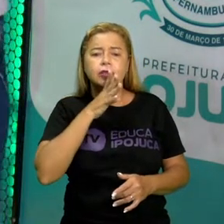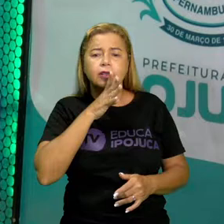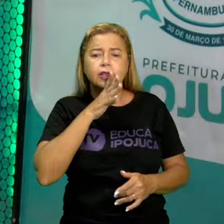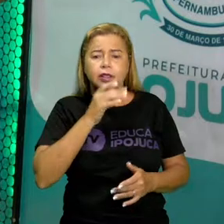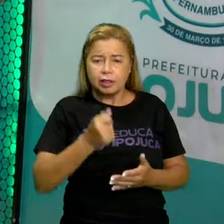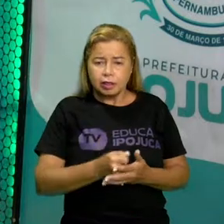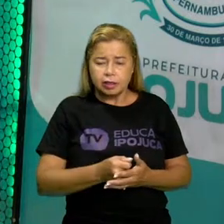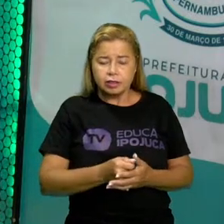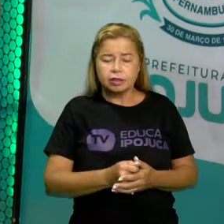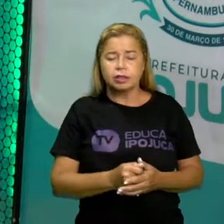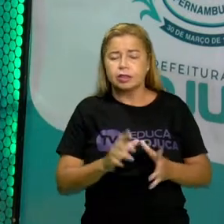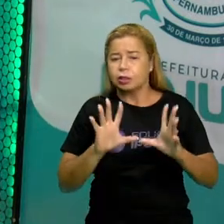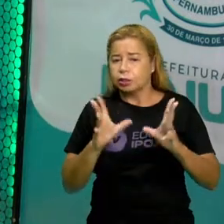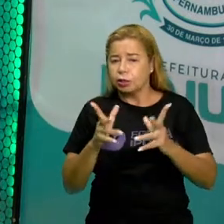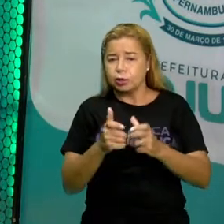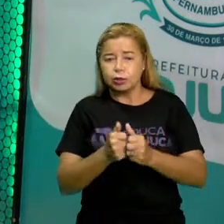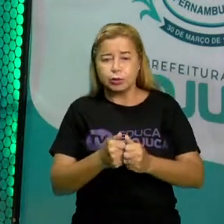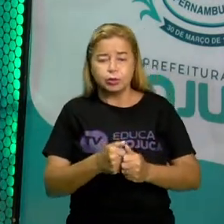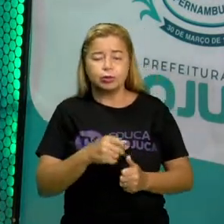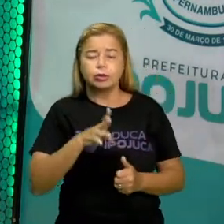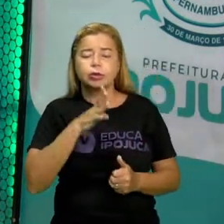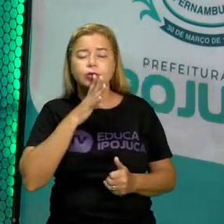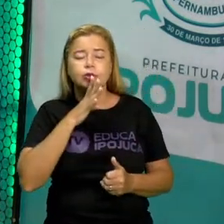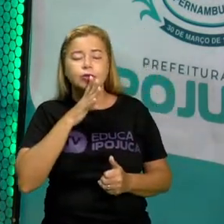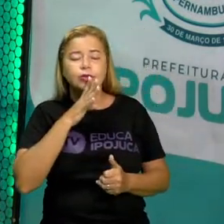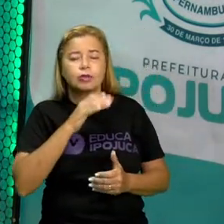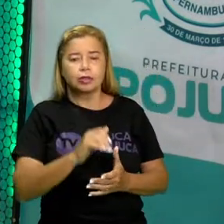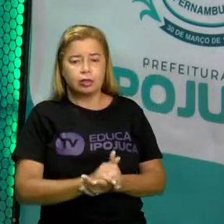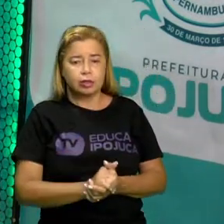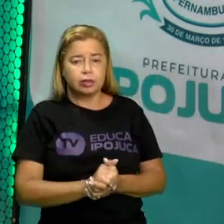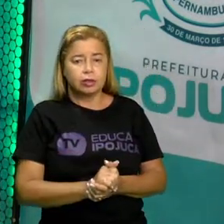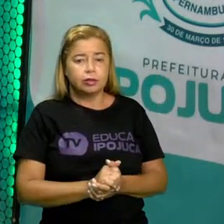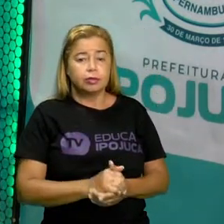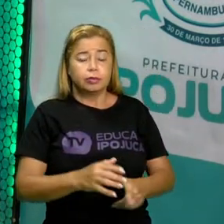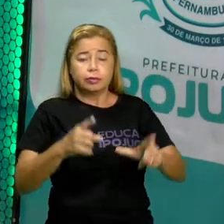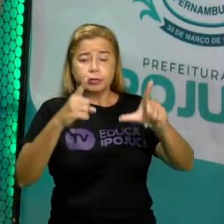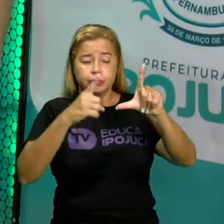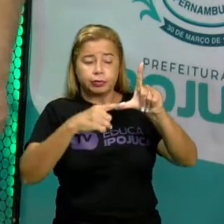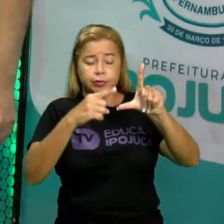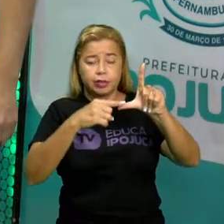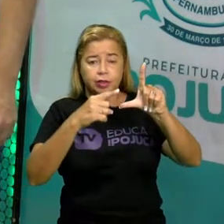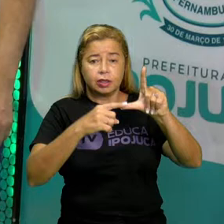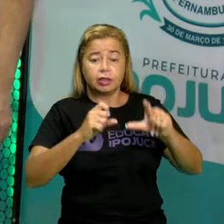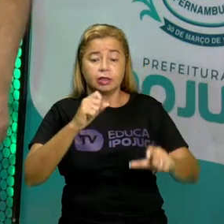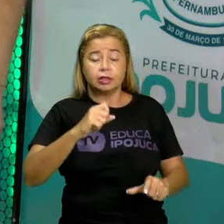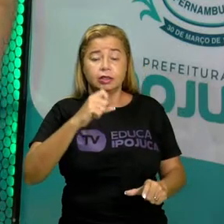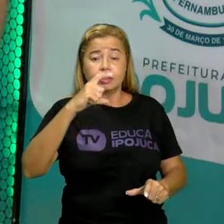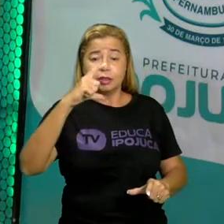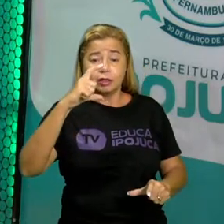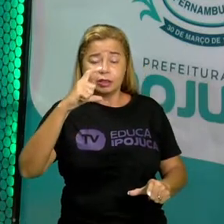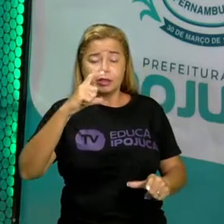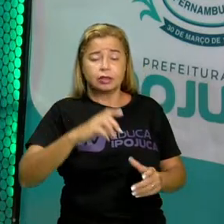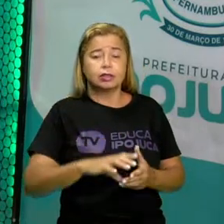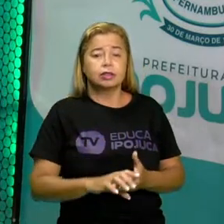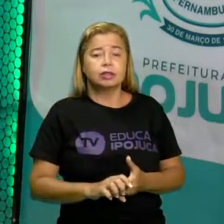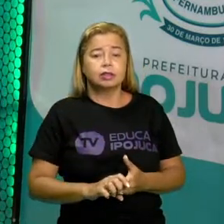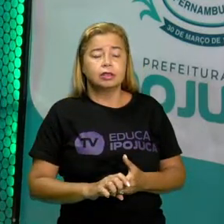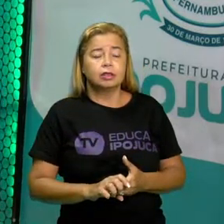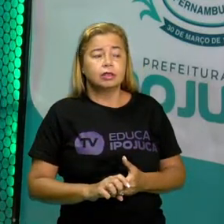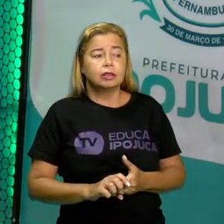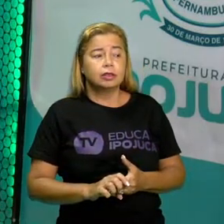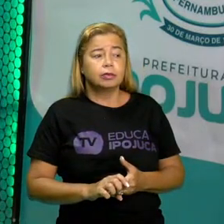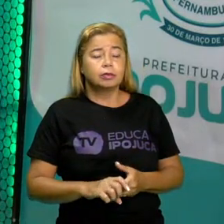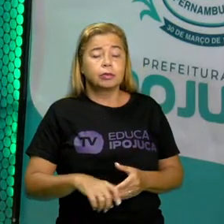Então, lojas americanas. Observe que o L é maiúsculo, inicial. E